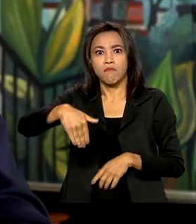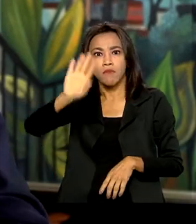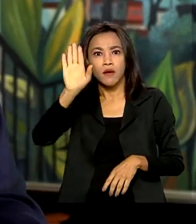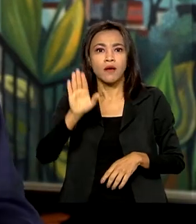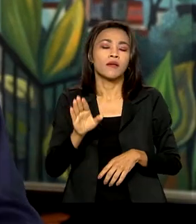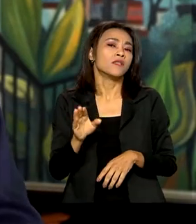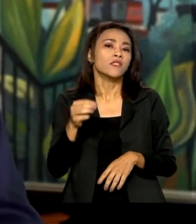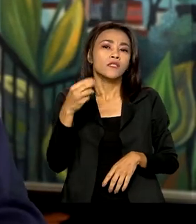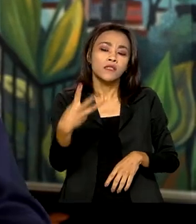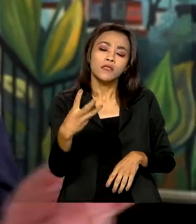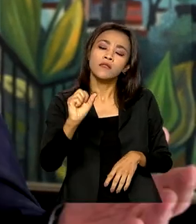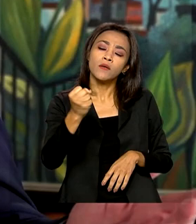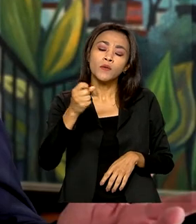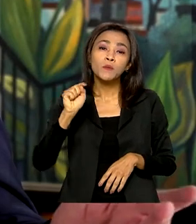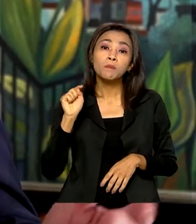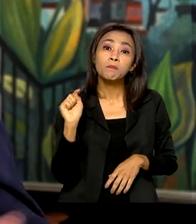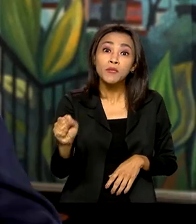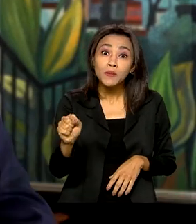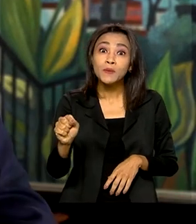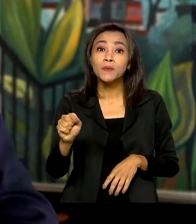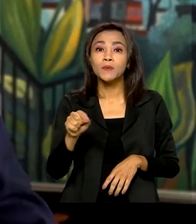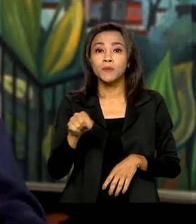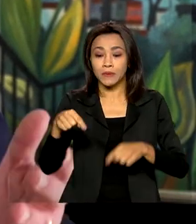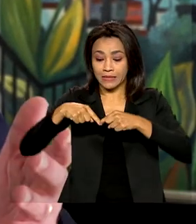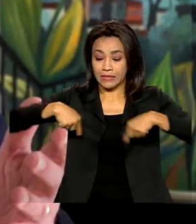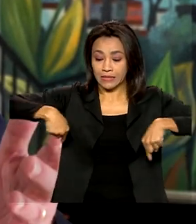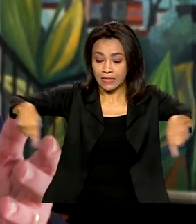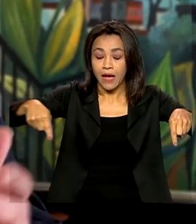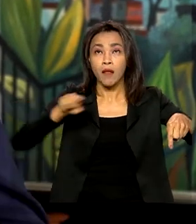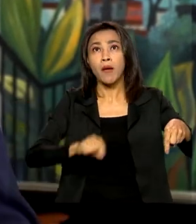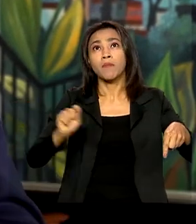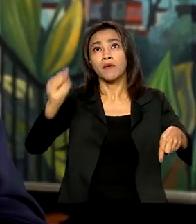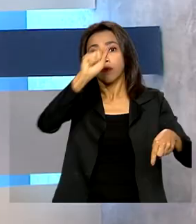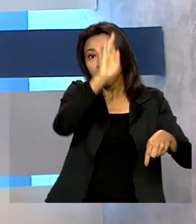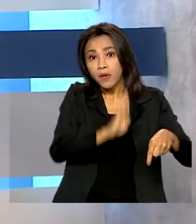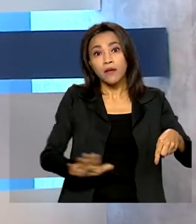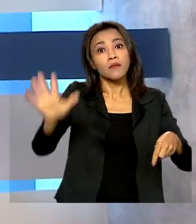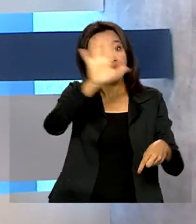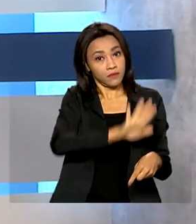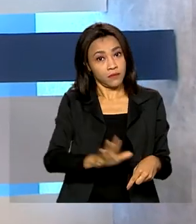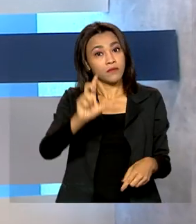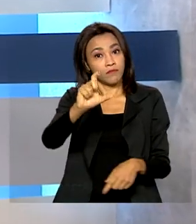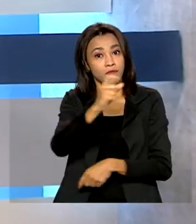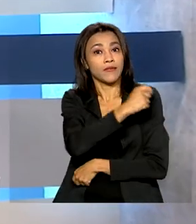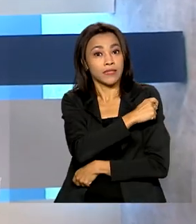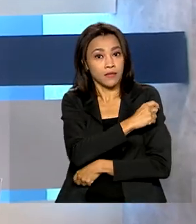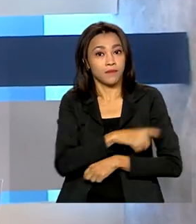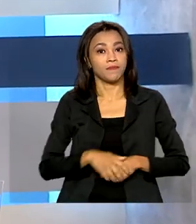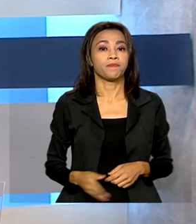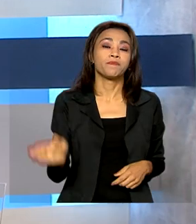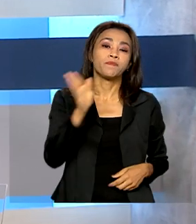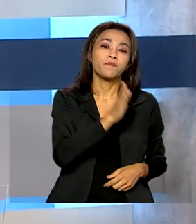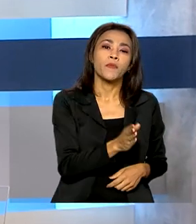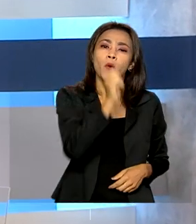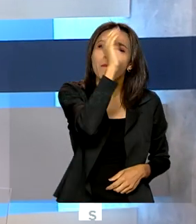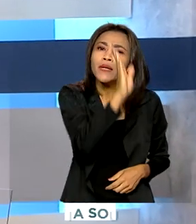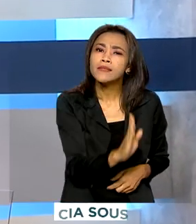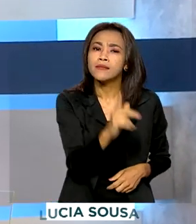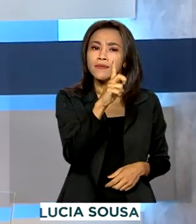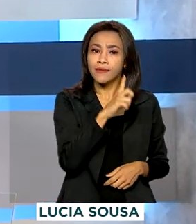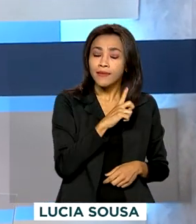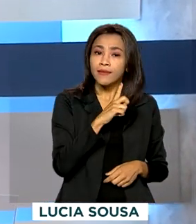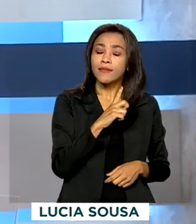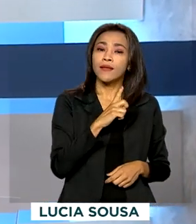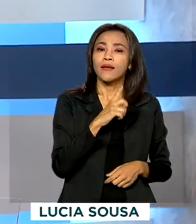38 mil espalhadas pelo país. O Brasil tem uma frota de mais de